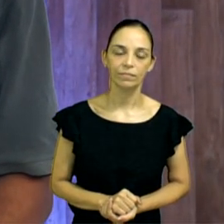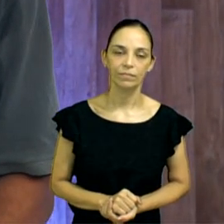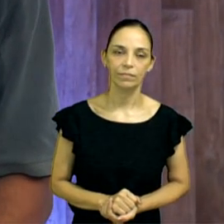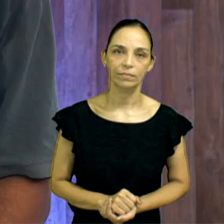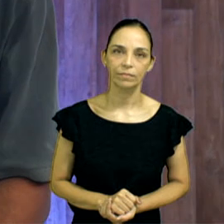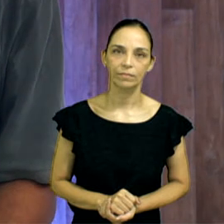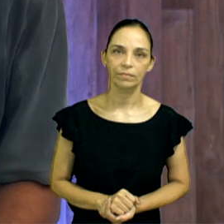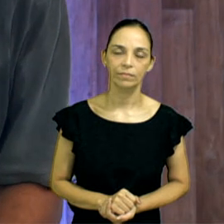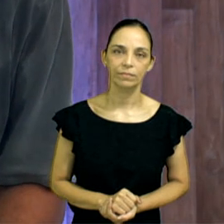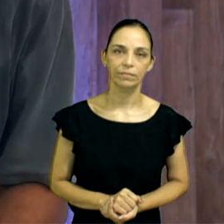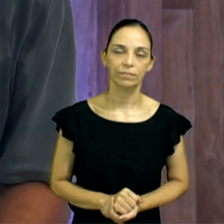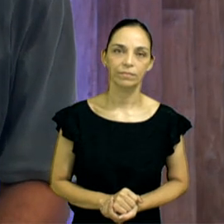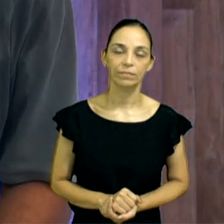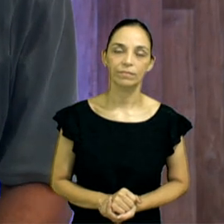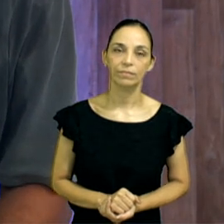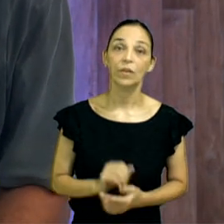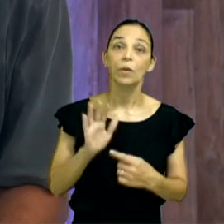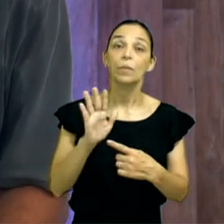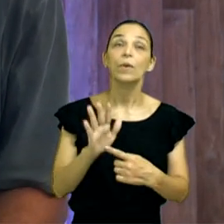Diz assim,